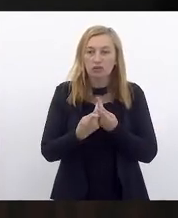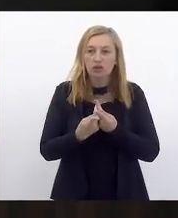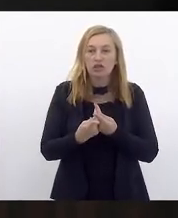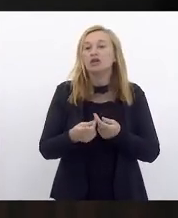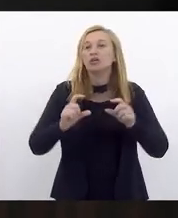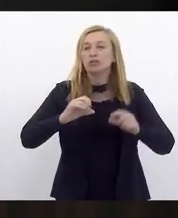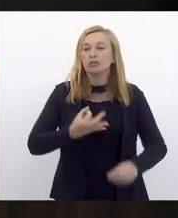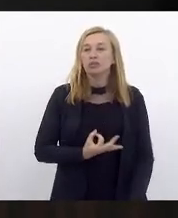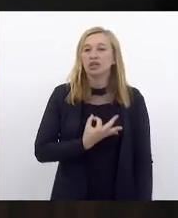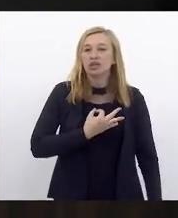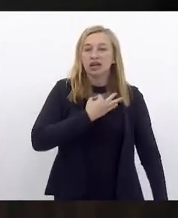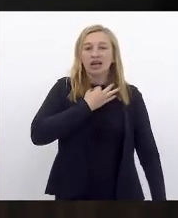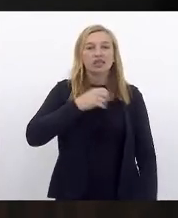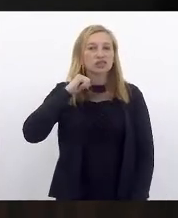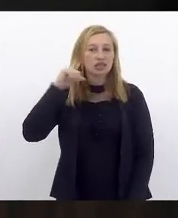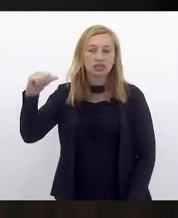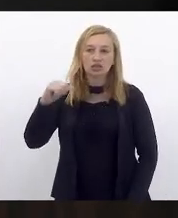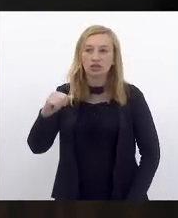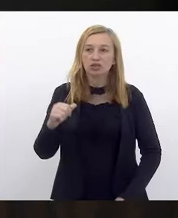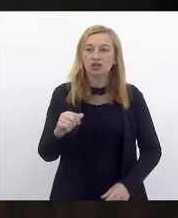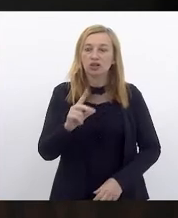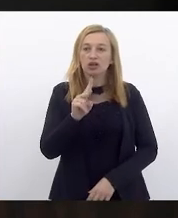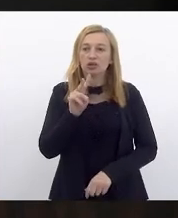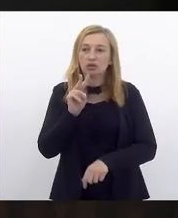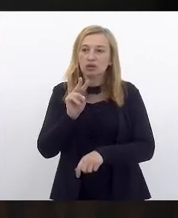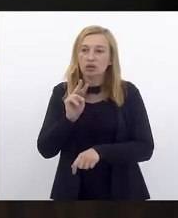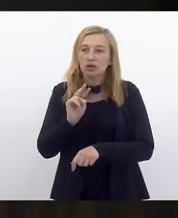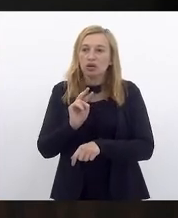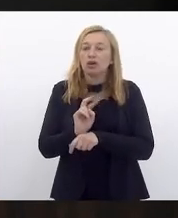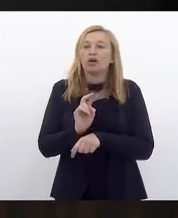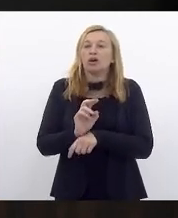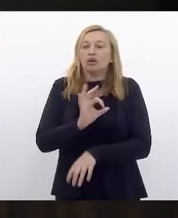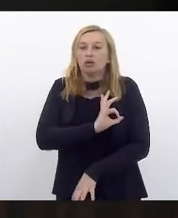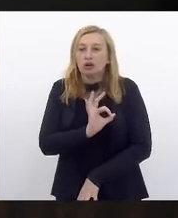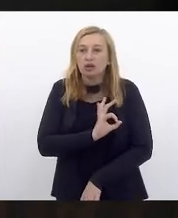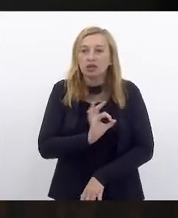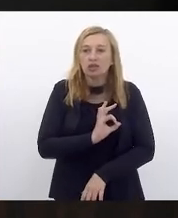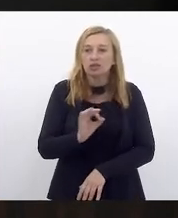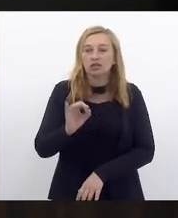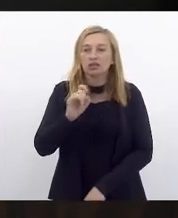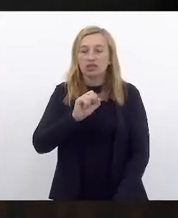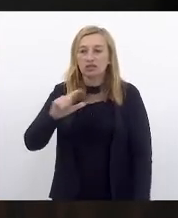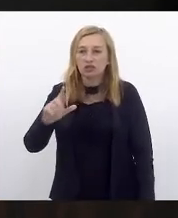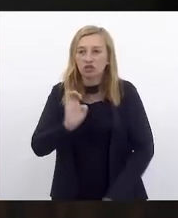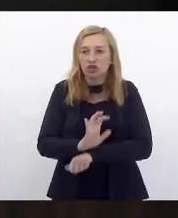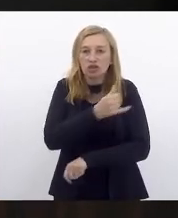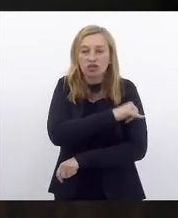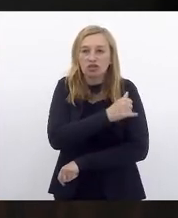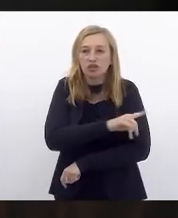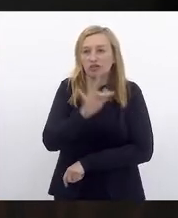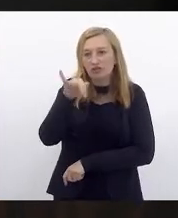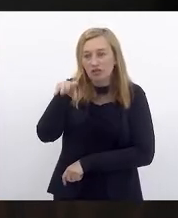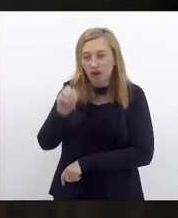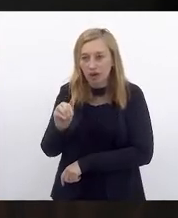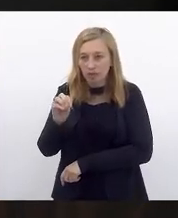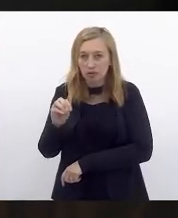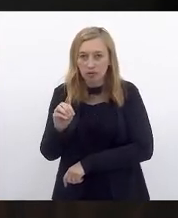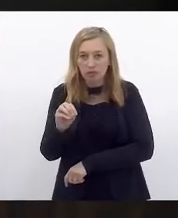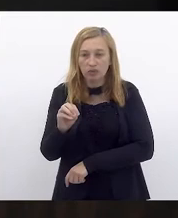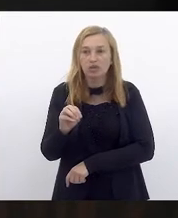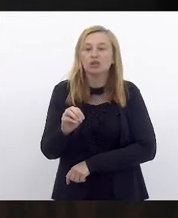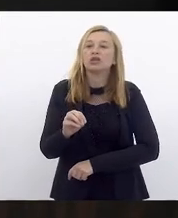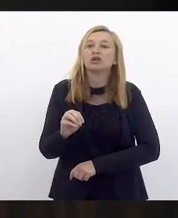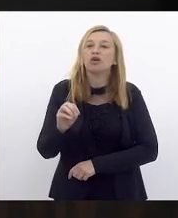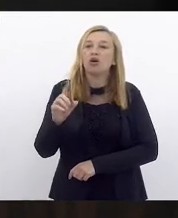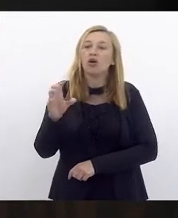respectivo diploma ao inspetor da Polícia Civil do Estado do Rio de Janeiro, Sr. Fábio Oliveira Lima, atualmente